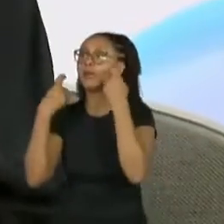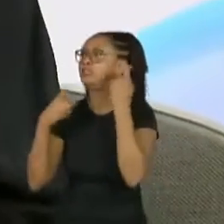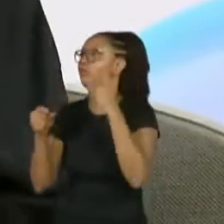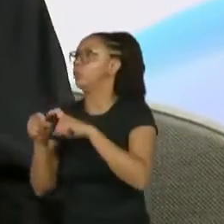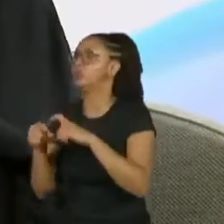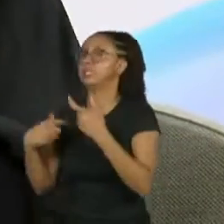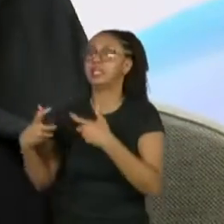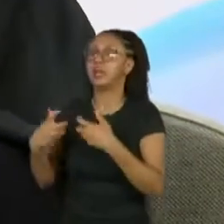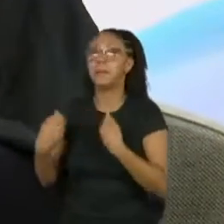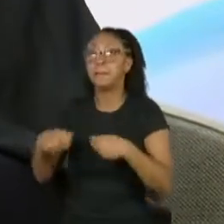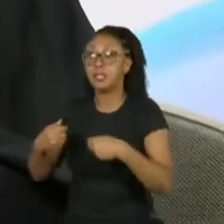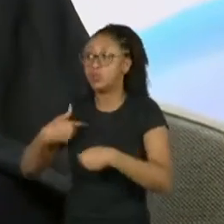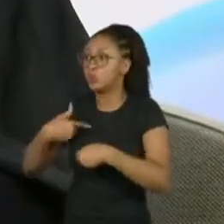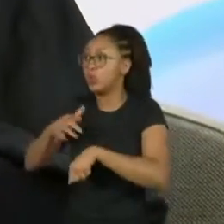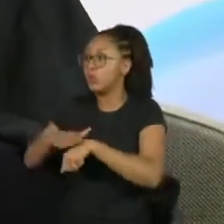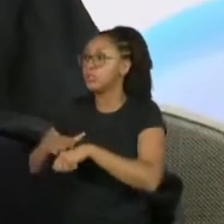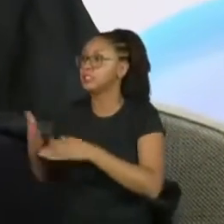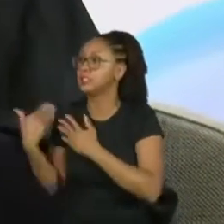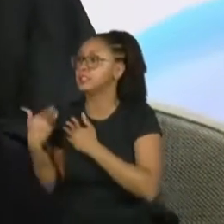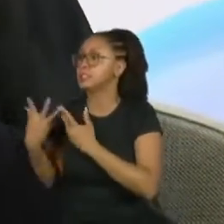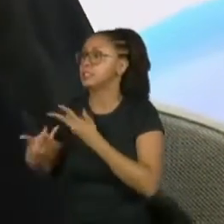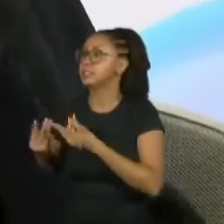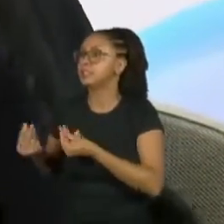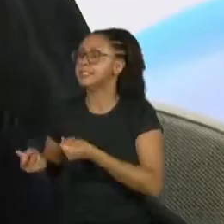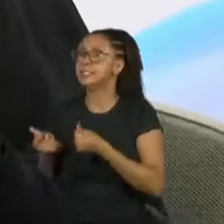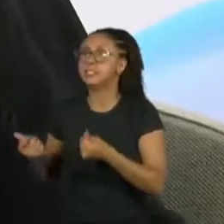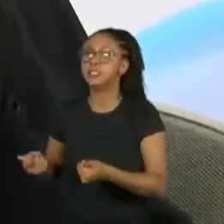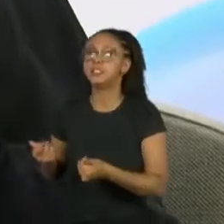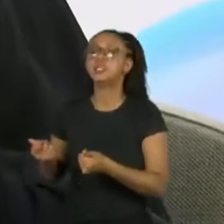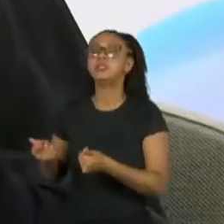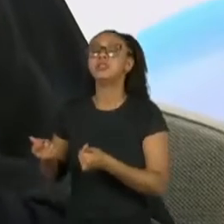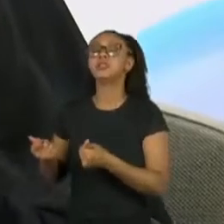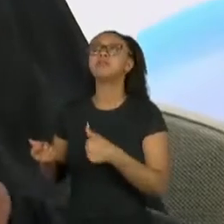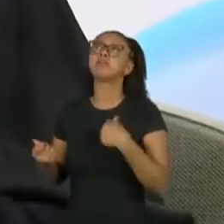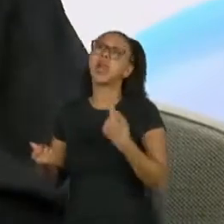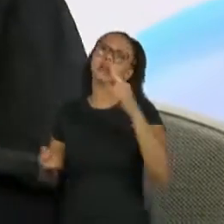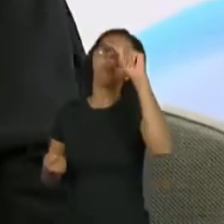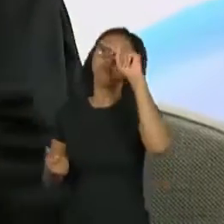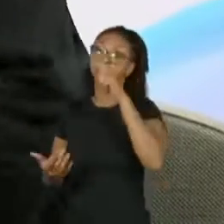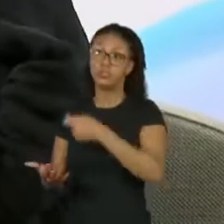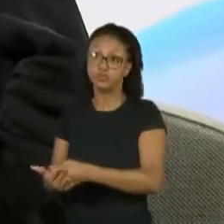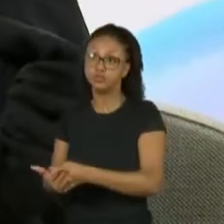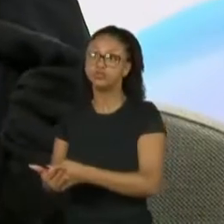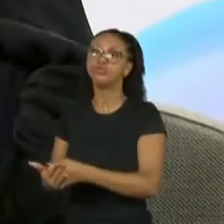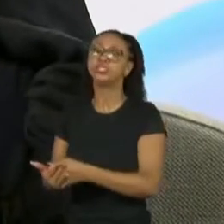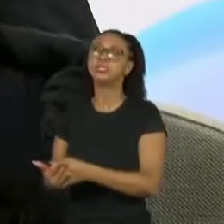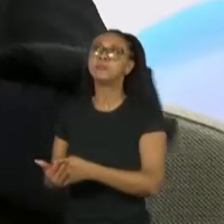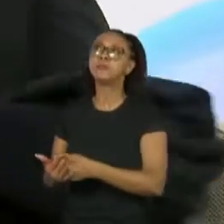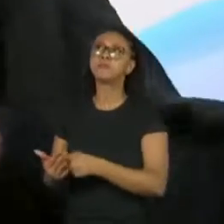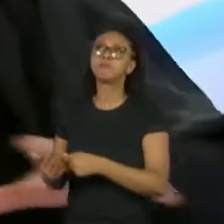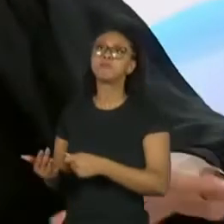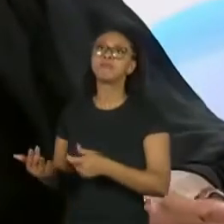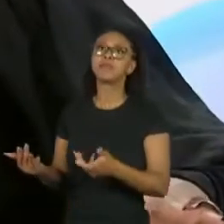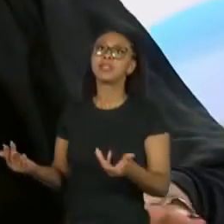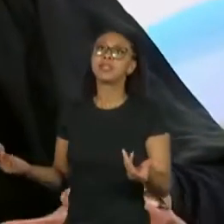retomar isso nas mãos. E aí eu tinha decidido que